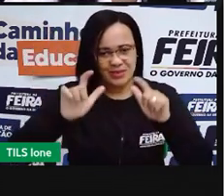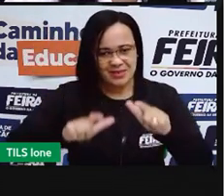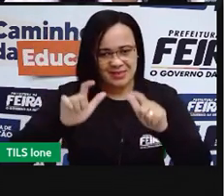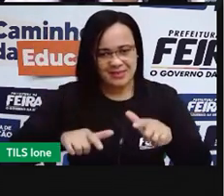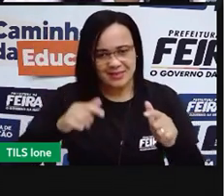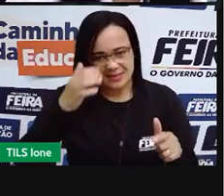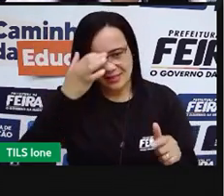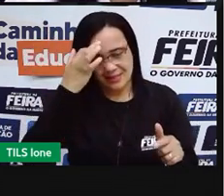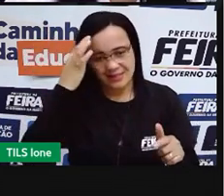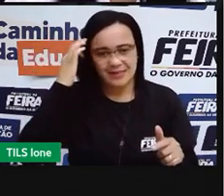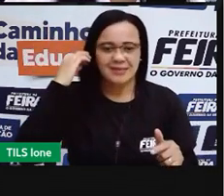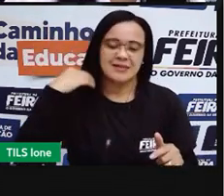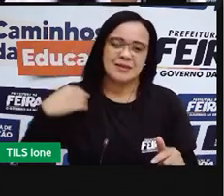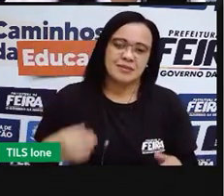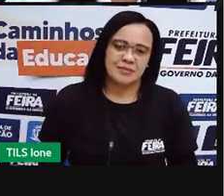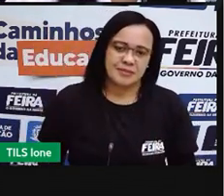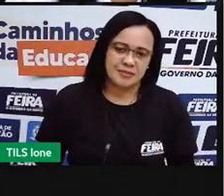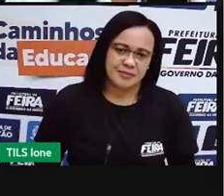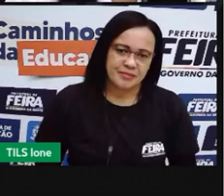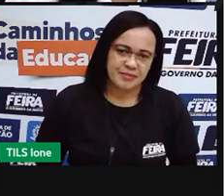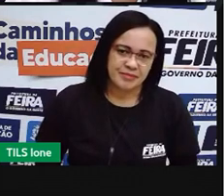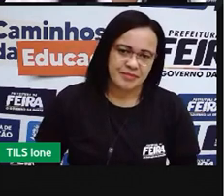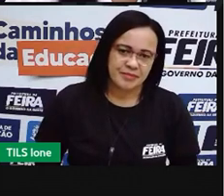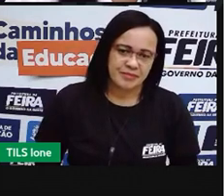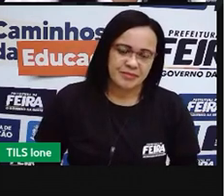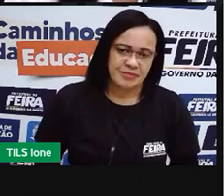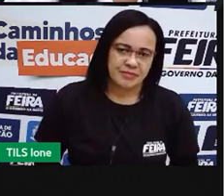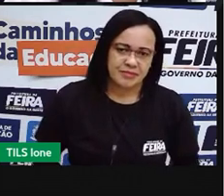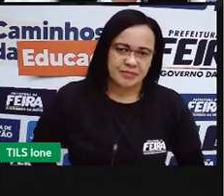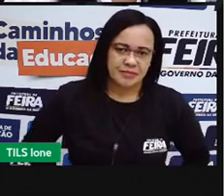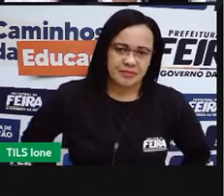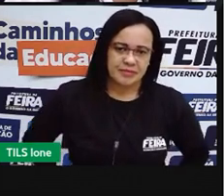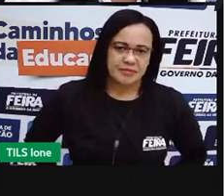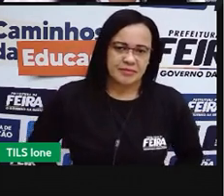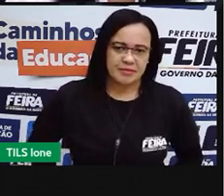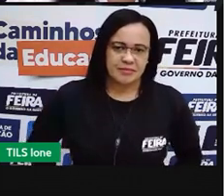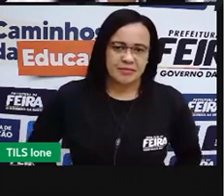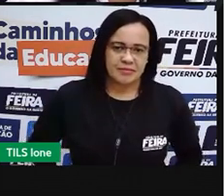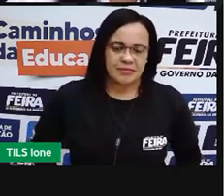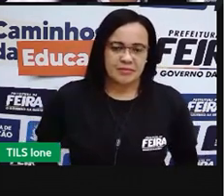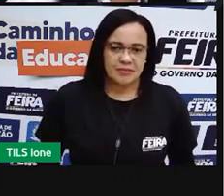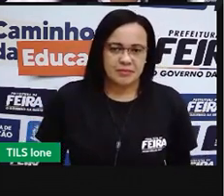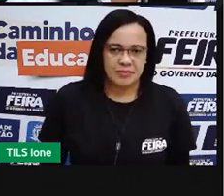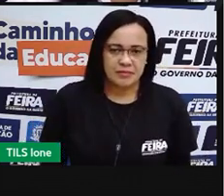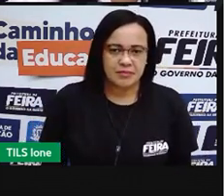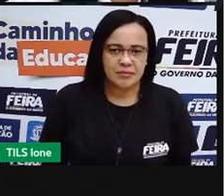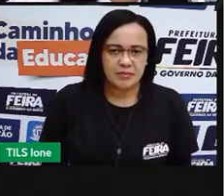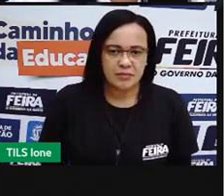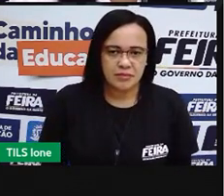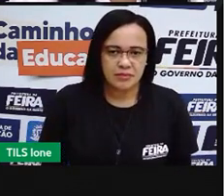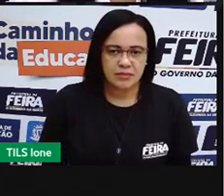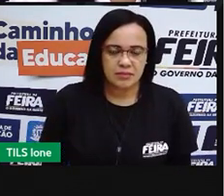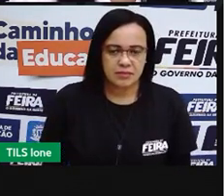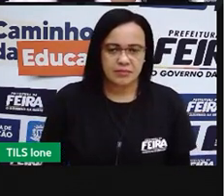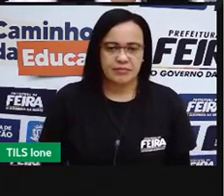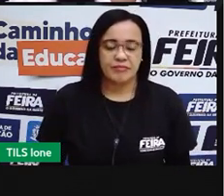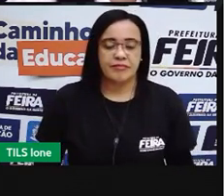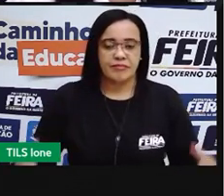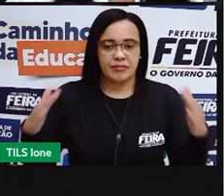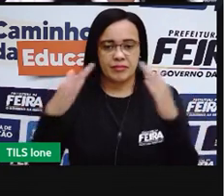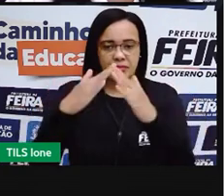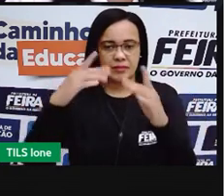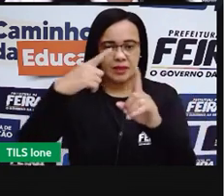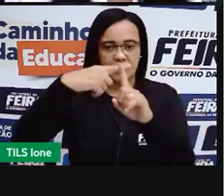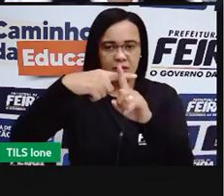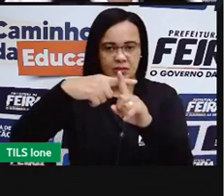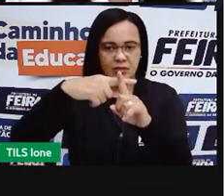vou colocar o nome de uma das igrejas que